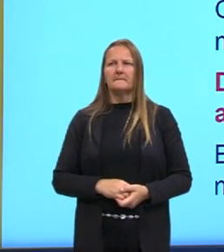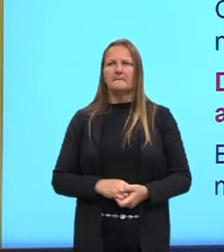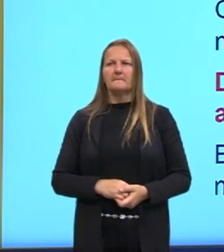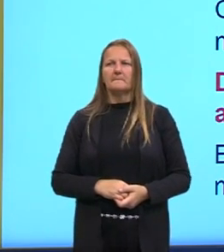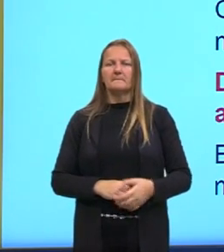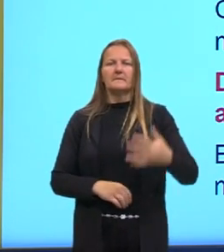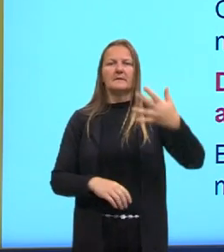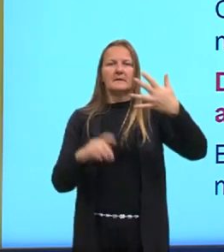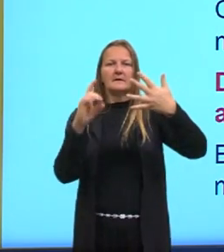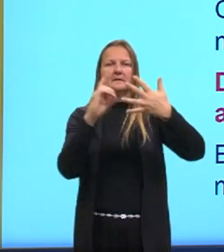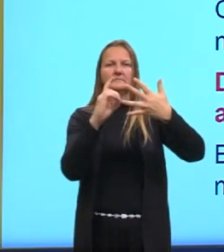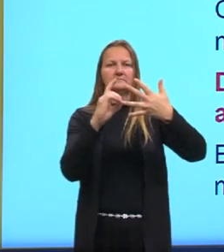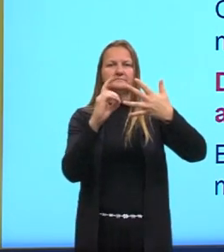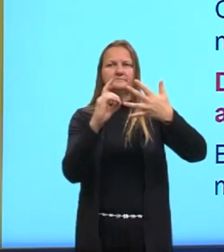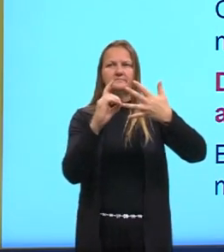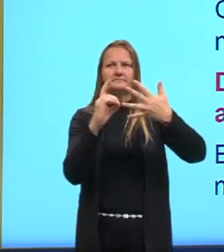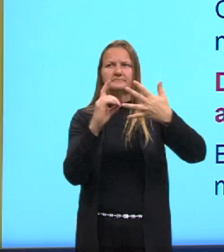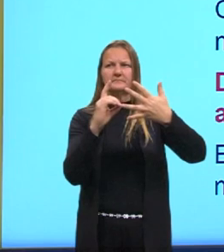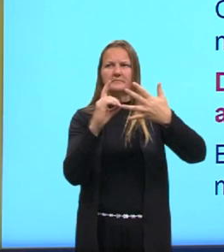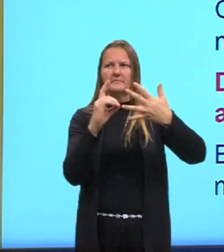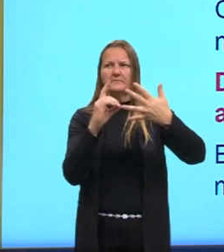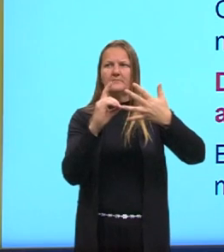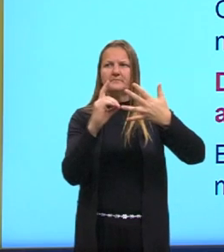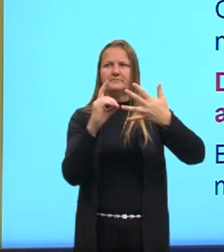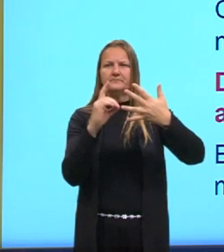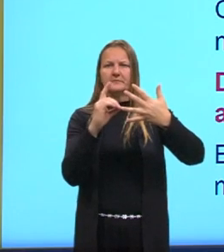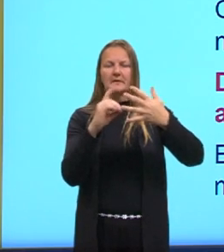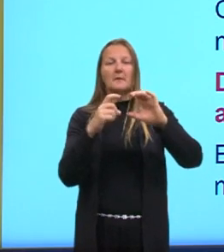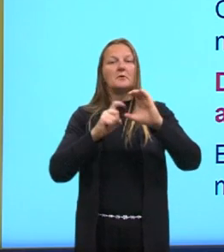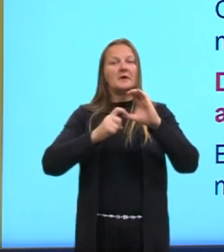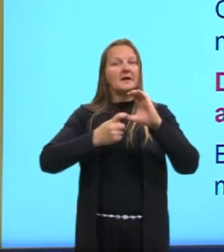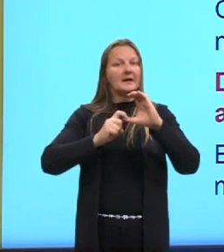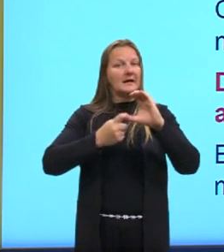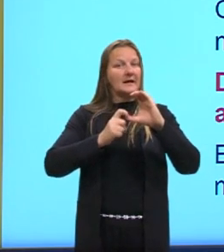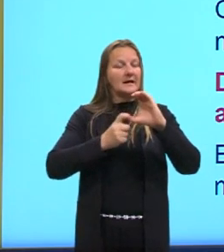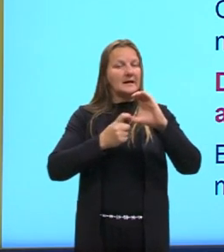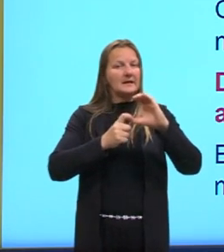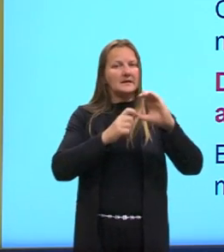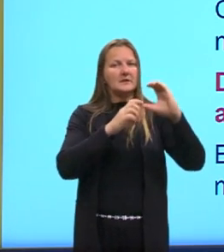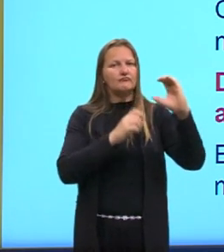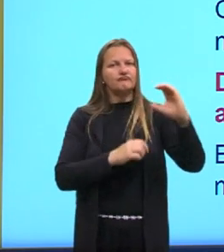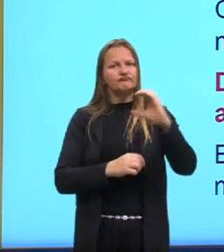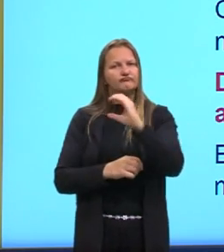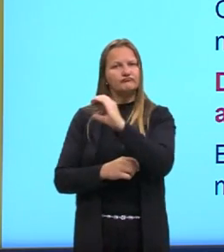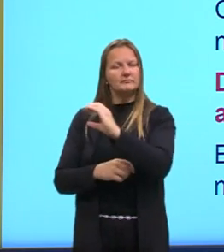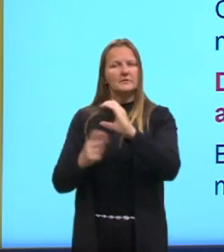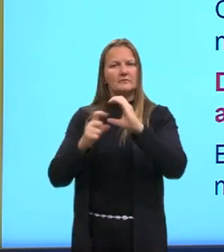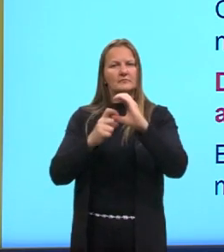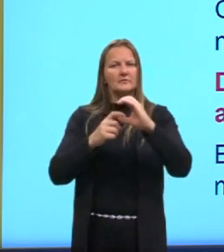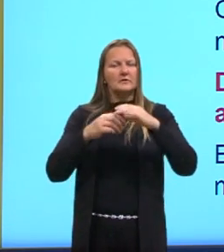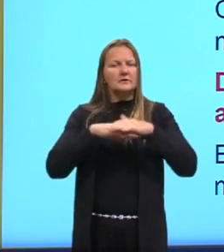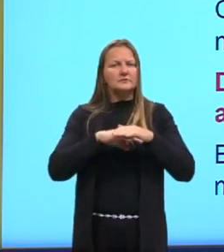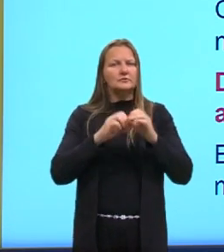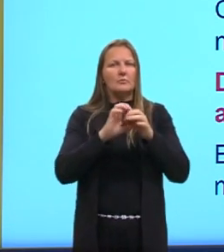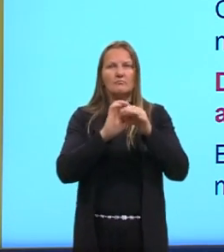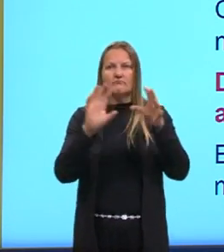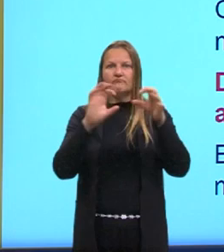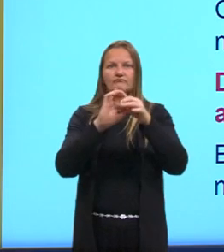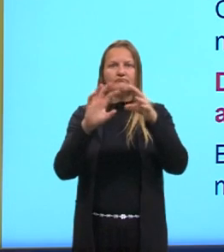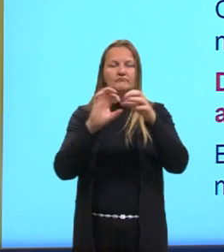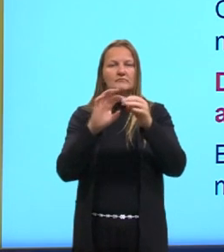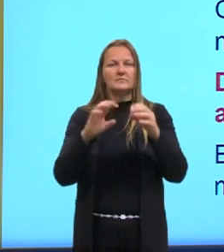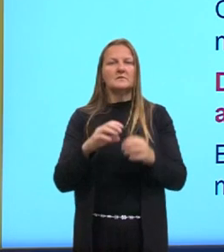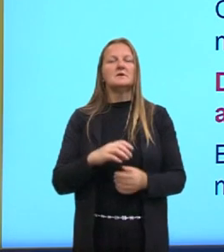D. Devido à liberação das cadeias carbônicas, que estavam aprisionadas, que estavam lá